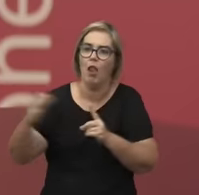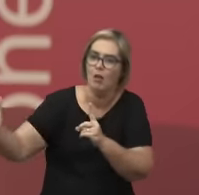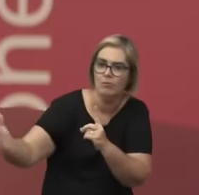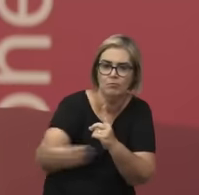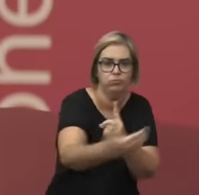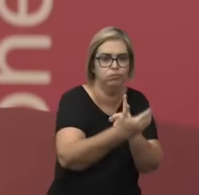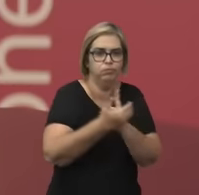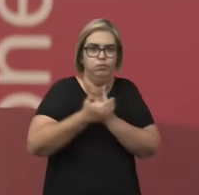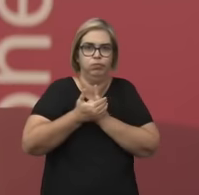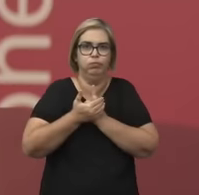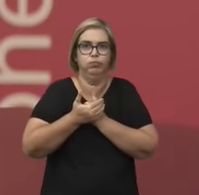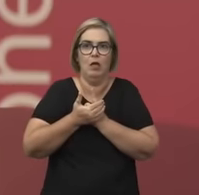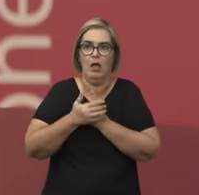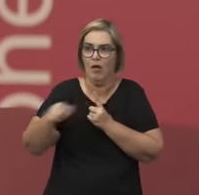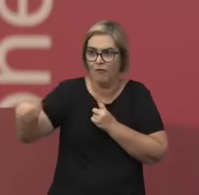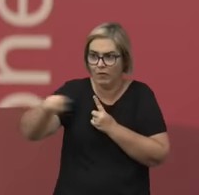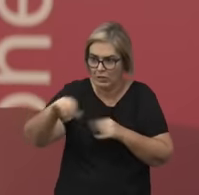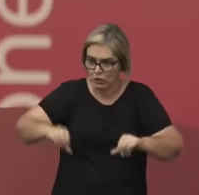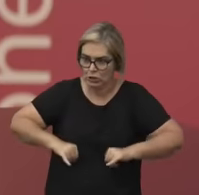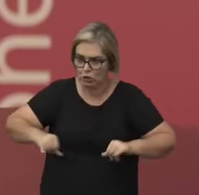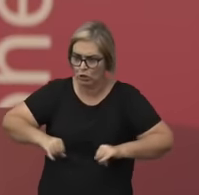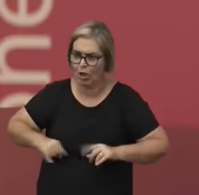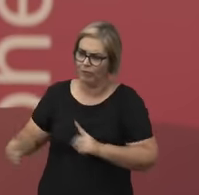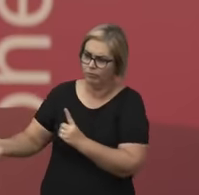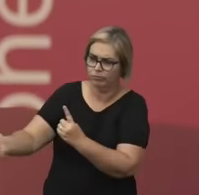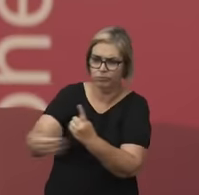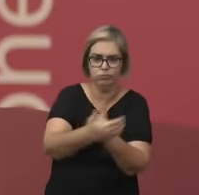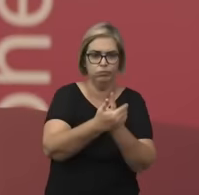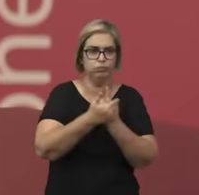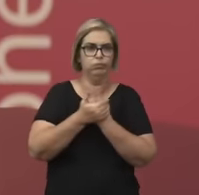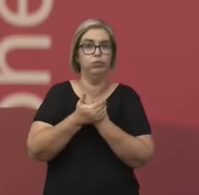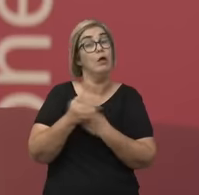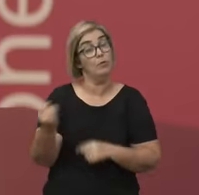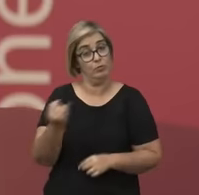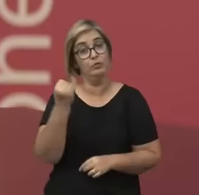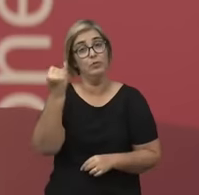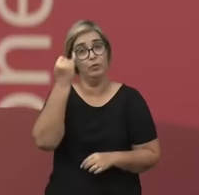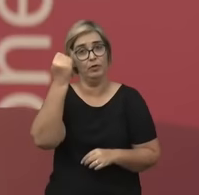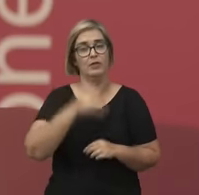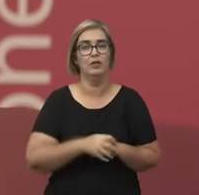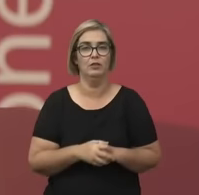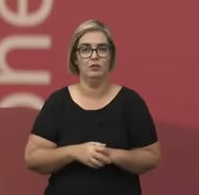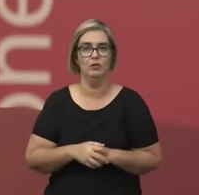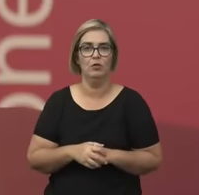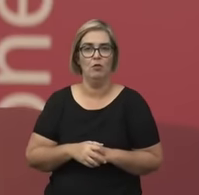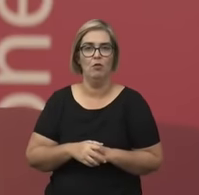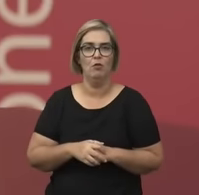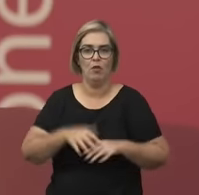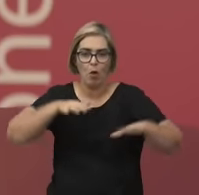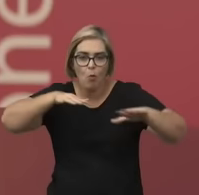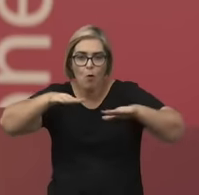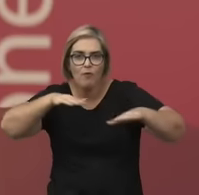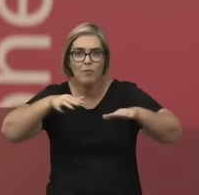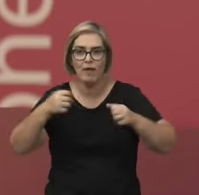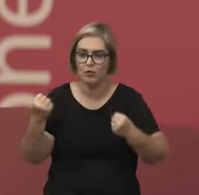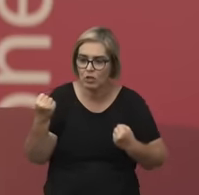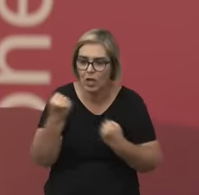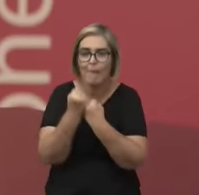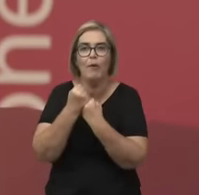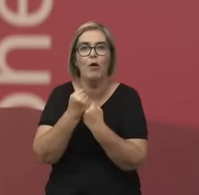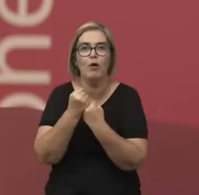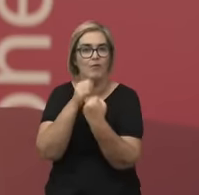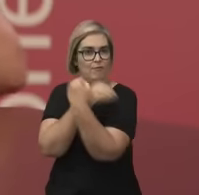Ele acolhe o sofrimento. É muito importante isso. O movimento feminista, ele acolhe o sofrimento feminino e ele